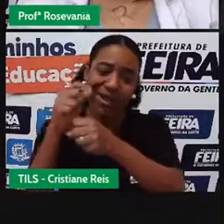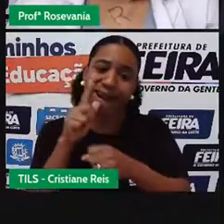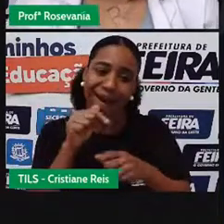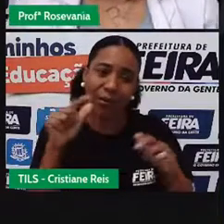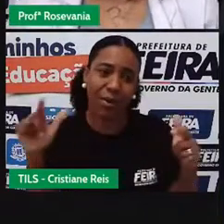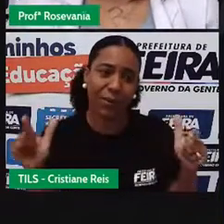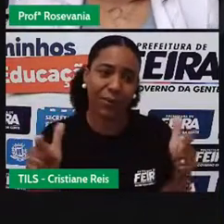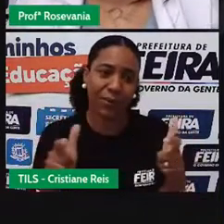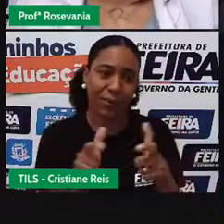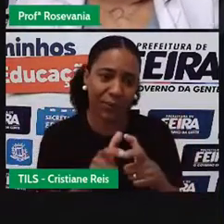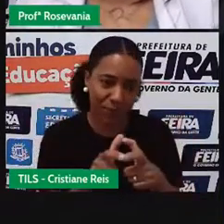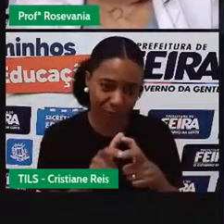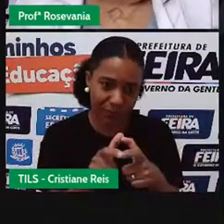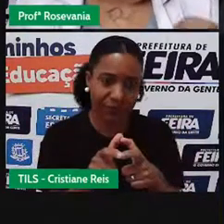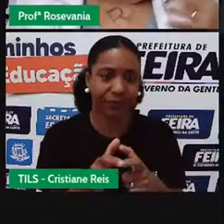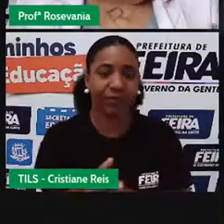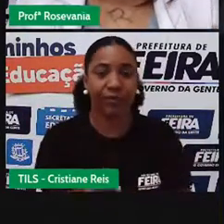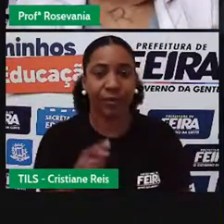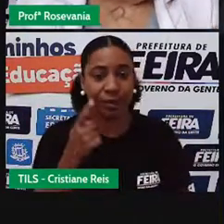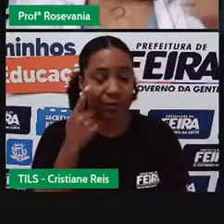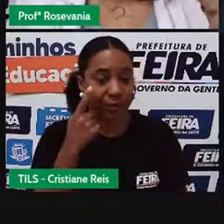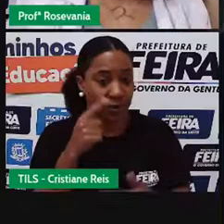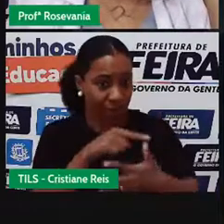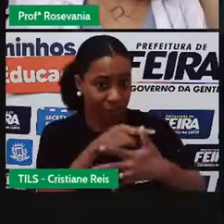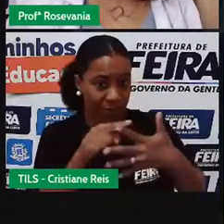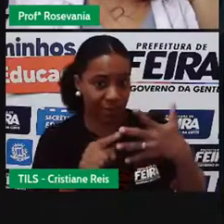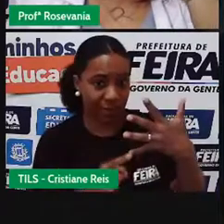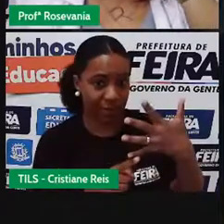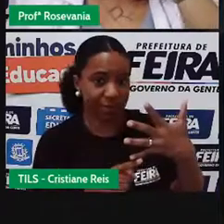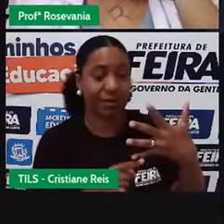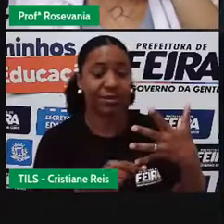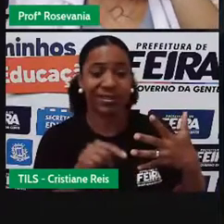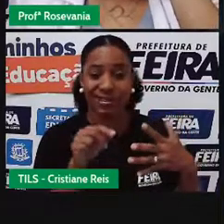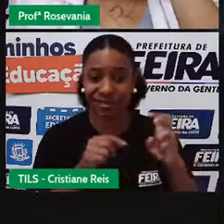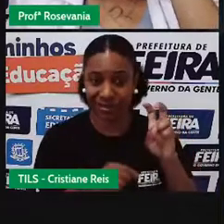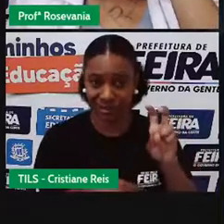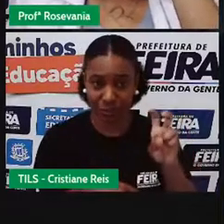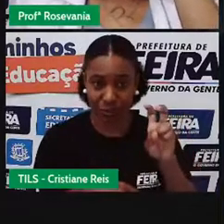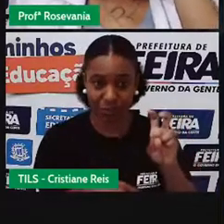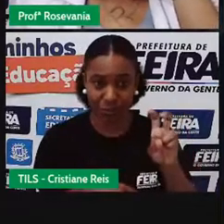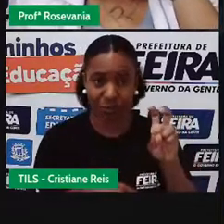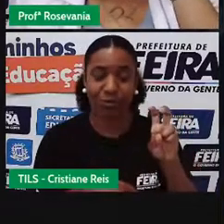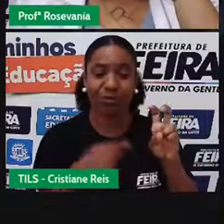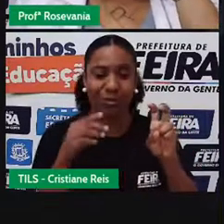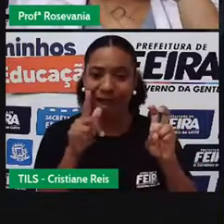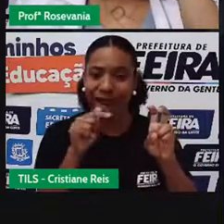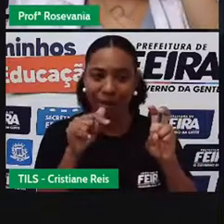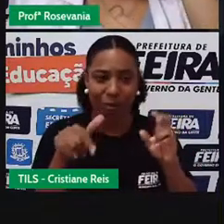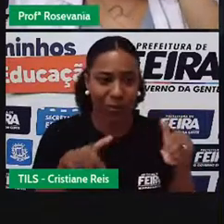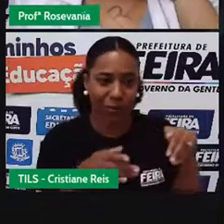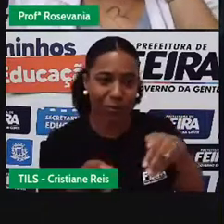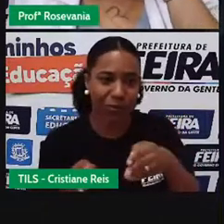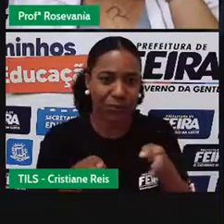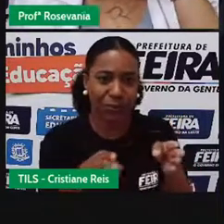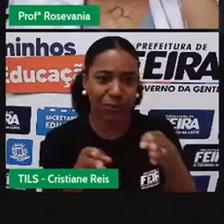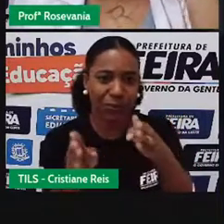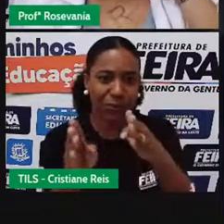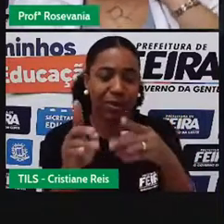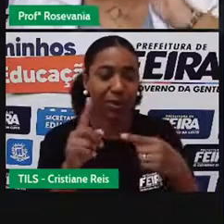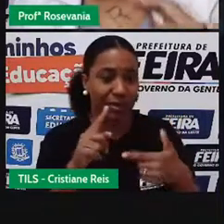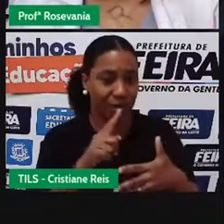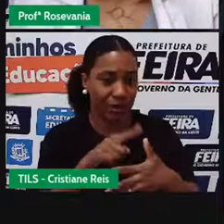entenderem, o rio, a gente tem cinco rios, né, que passam aqui, né, pela nossa cidade. O rio